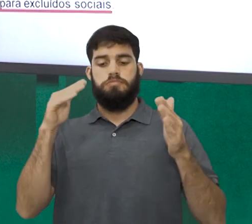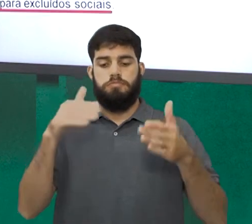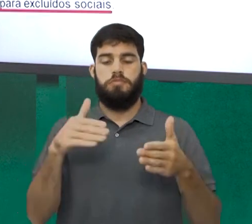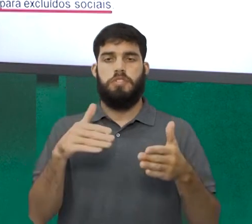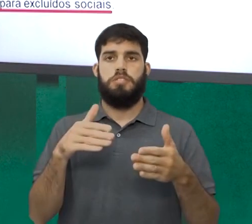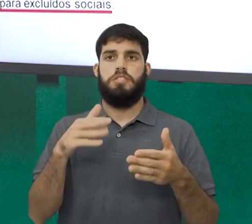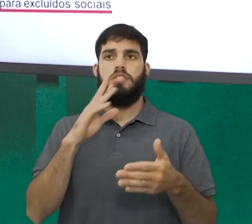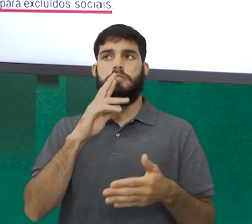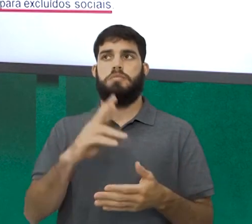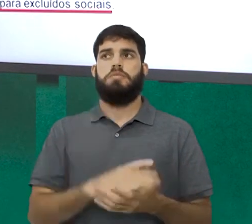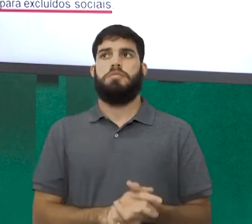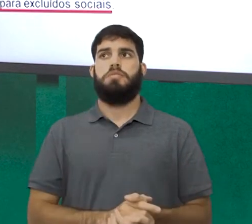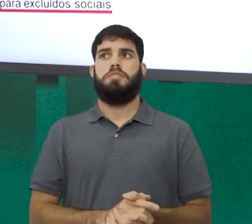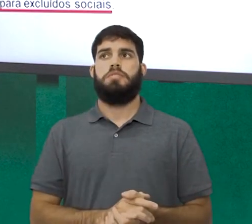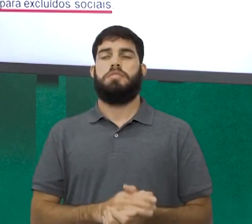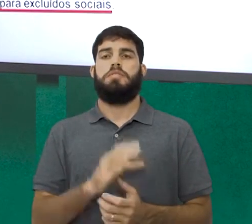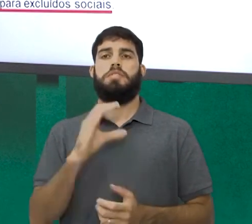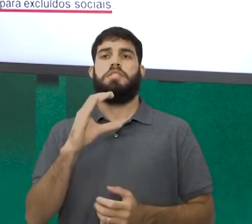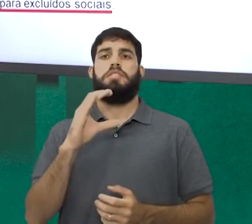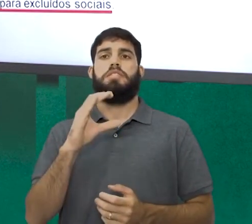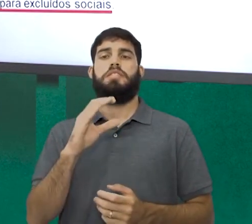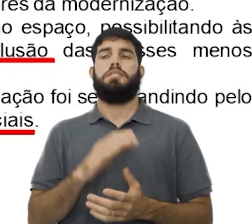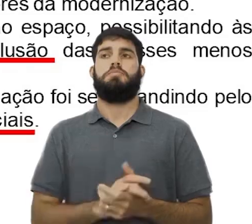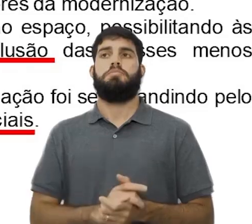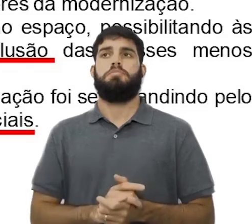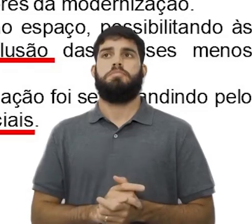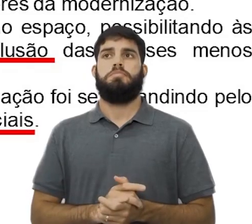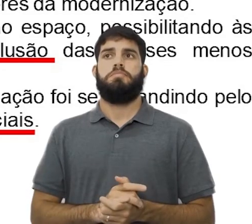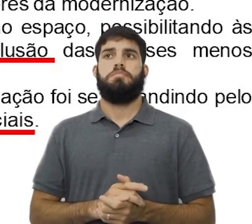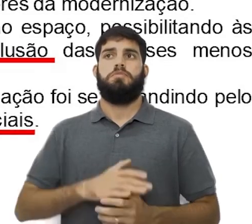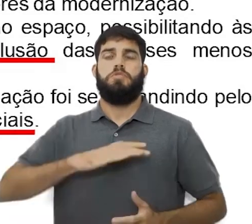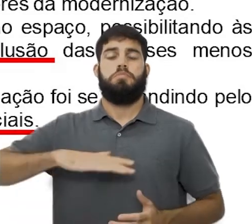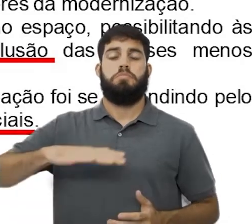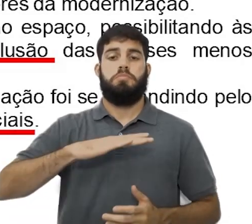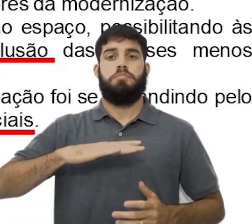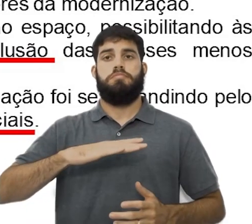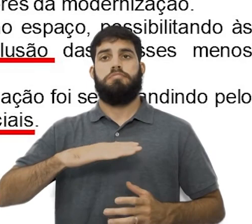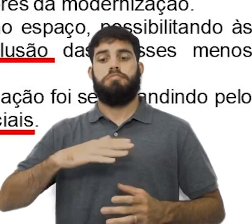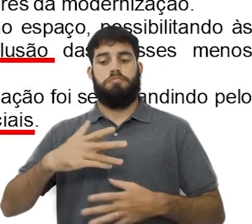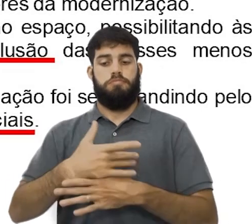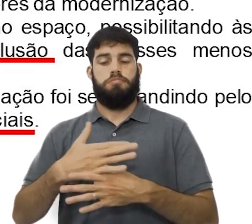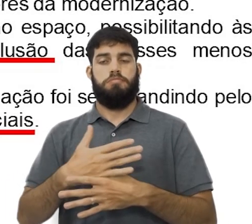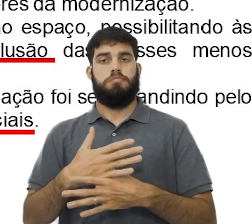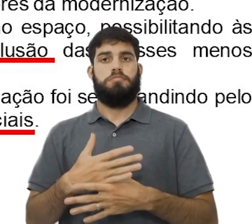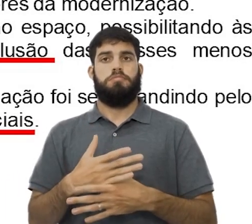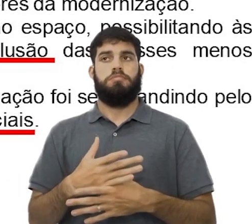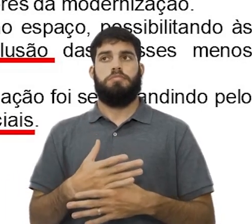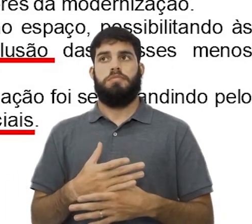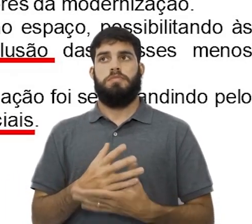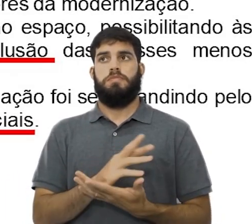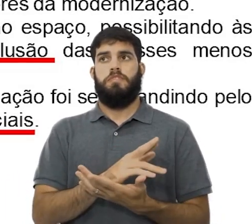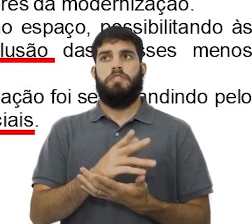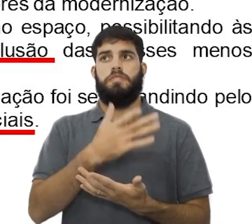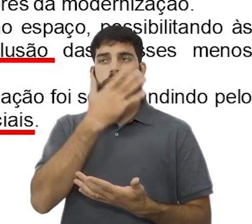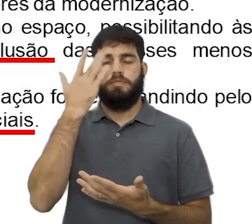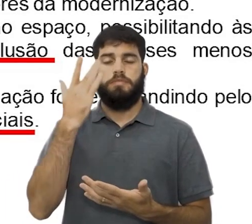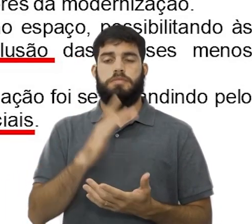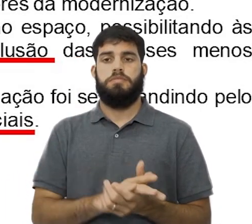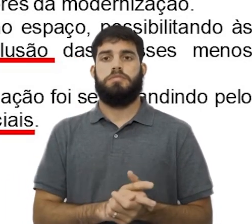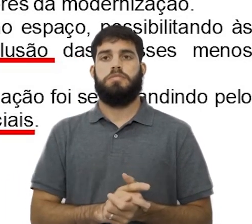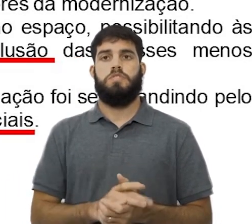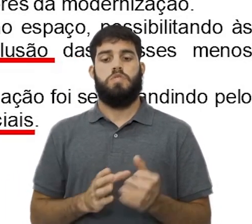Vocês vão observar que a letra C, o espaço urbano, é amplamente dominado por agentes hegemônicos,